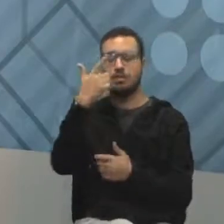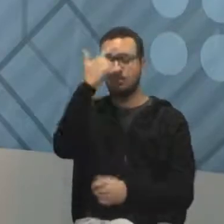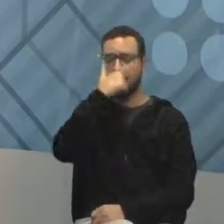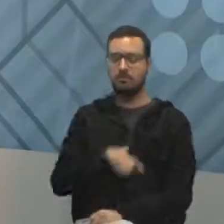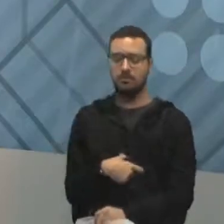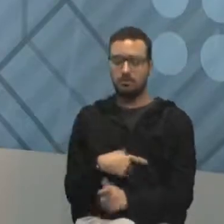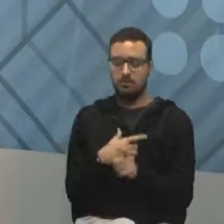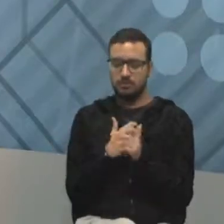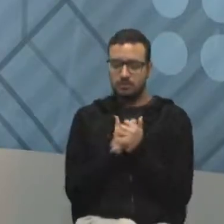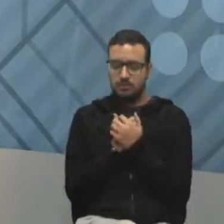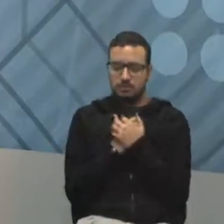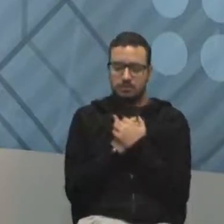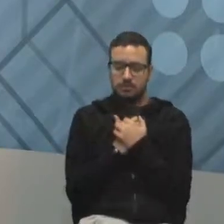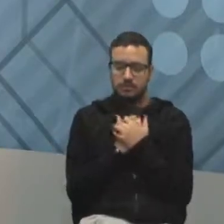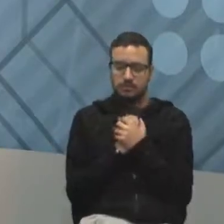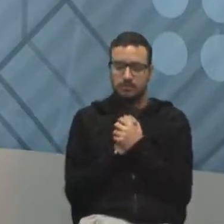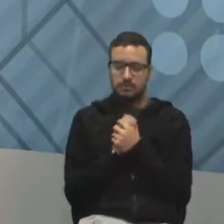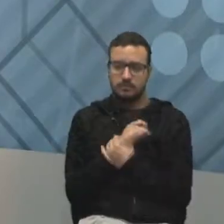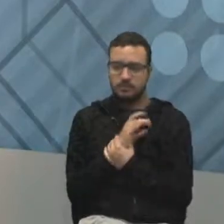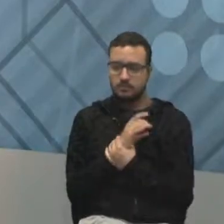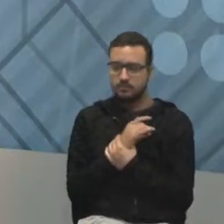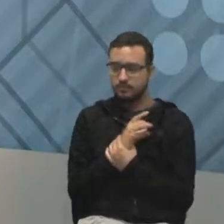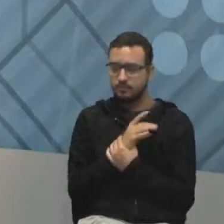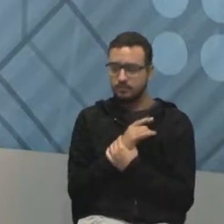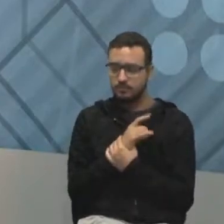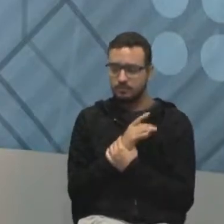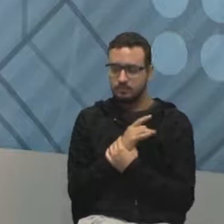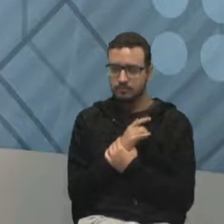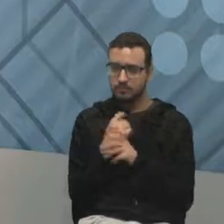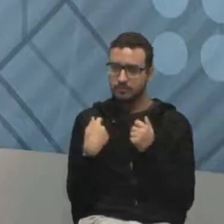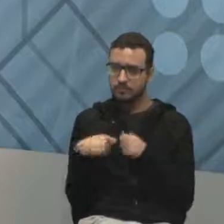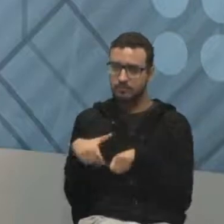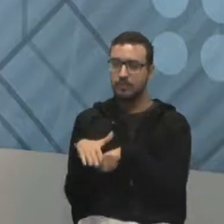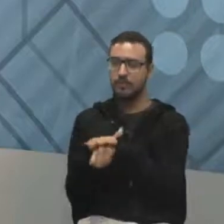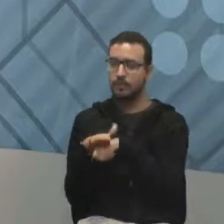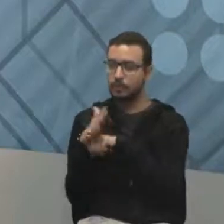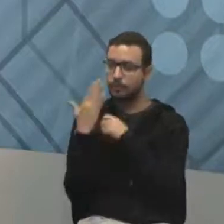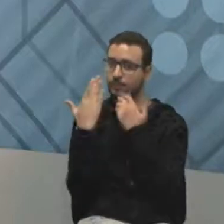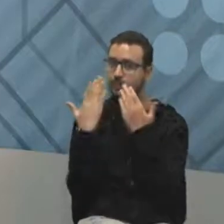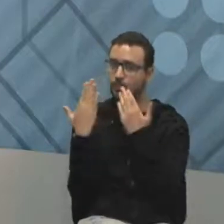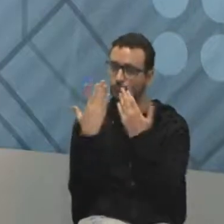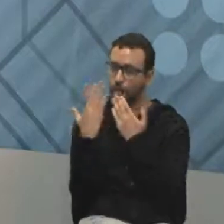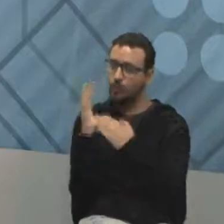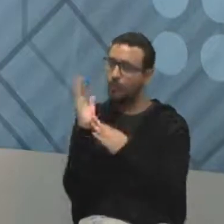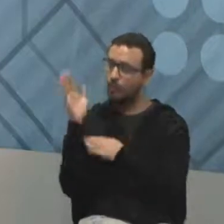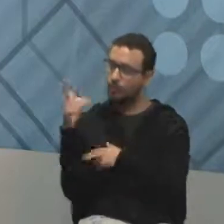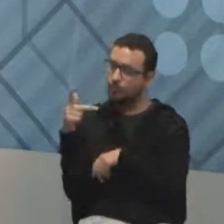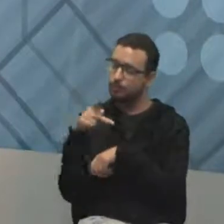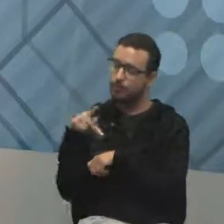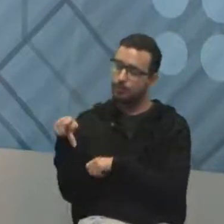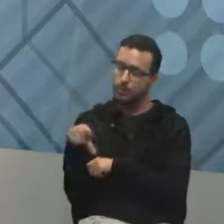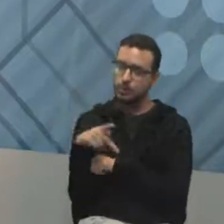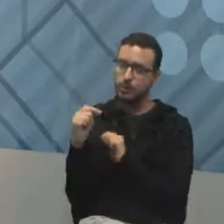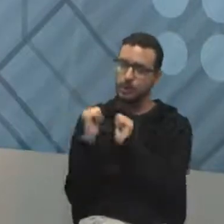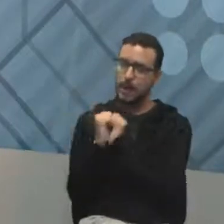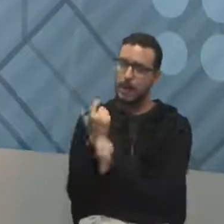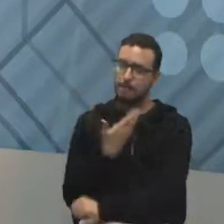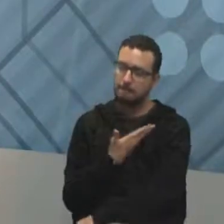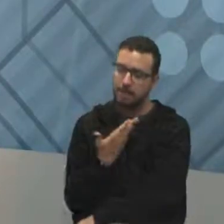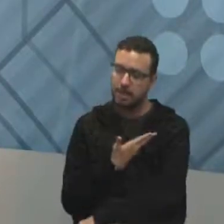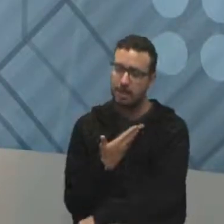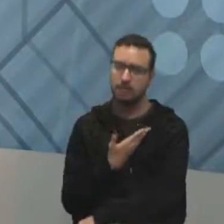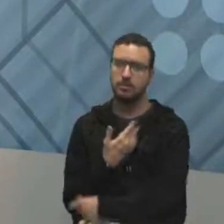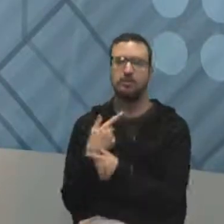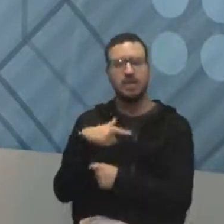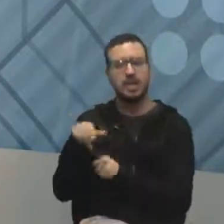um pouco receioso. Vai conversar com especialistas, pode conversar com psicólogo, com professores, com um amigo. Vai